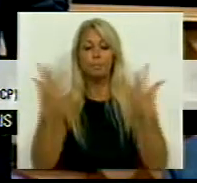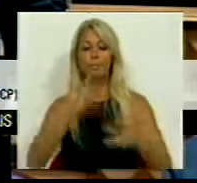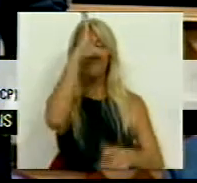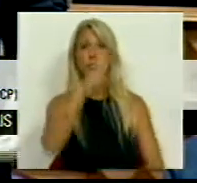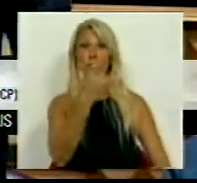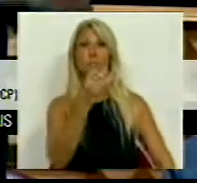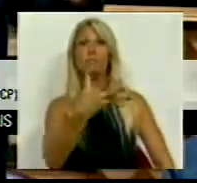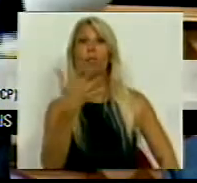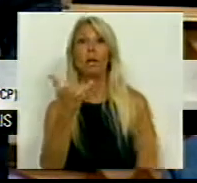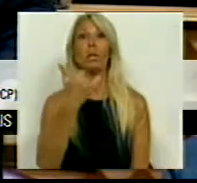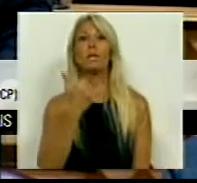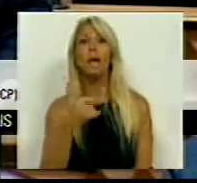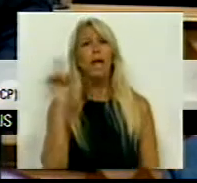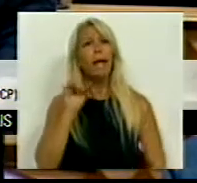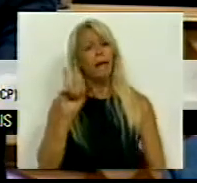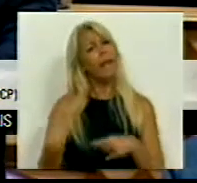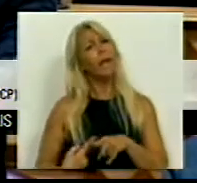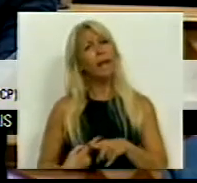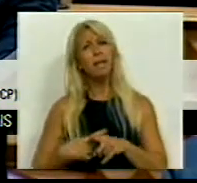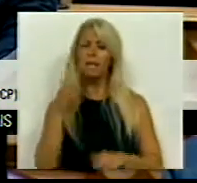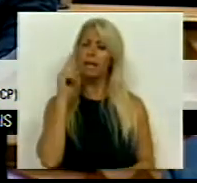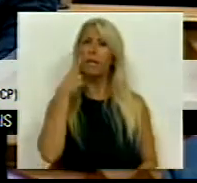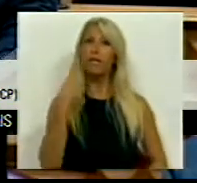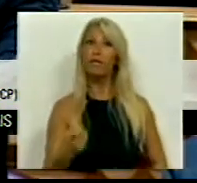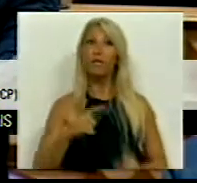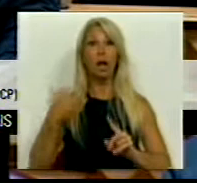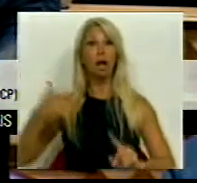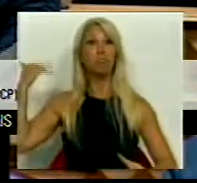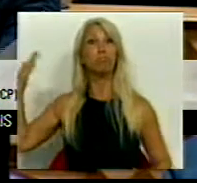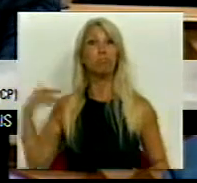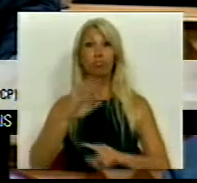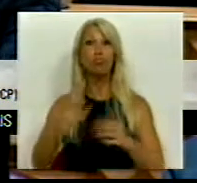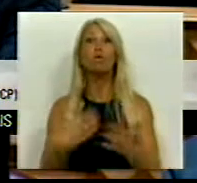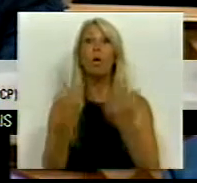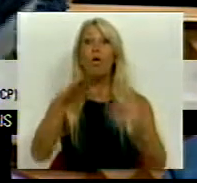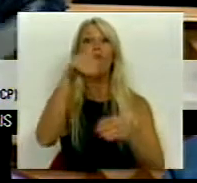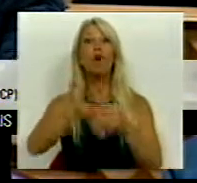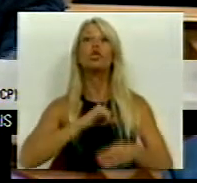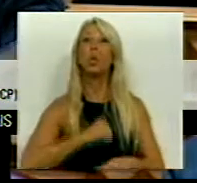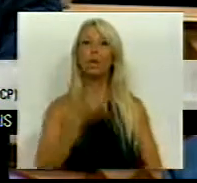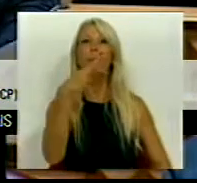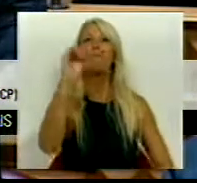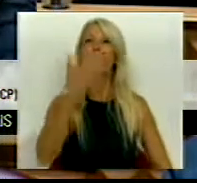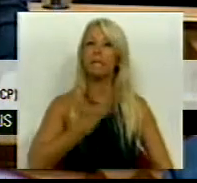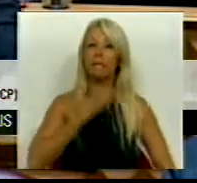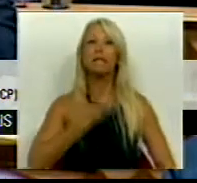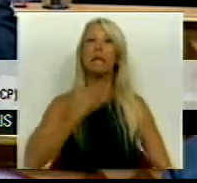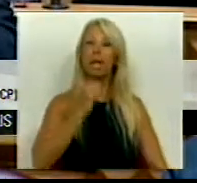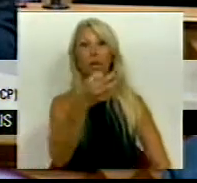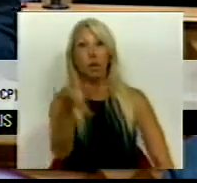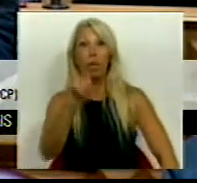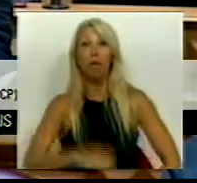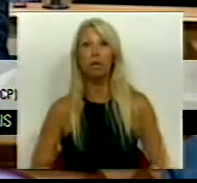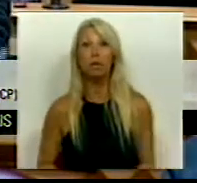2012 e é interessante constatar que nessa altura esta proposta teve os votos contra do PSD, do CDS e do PS.